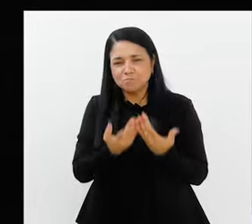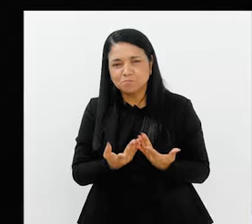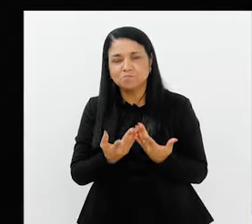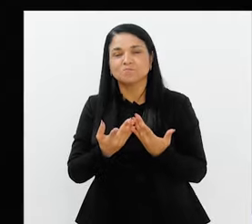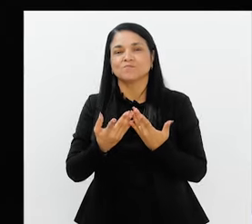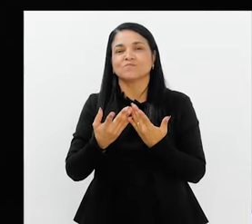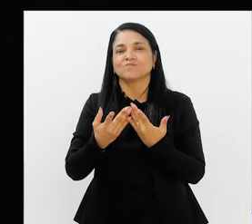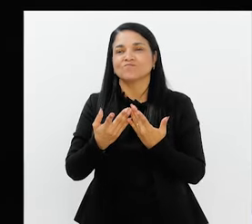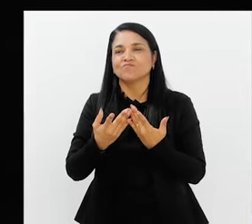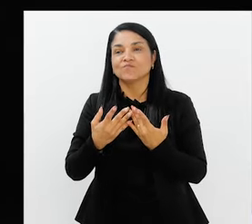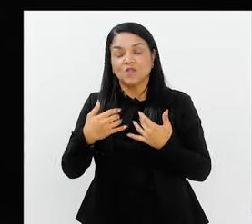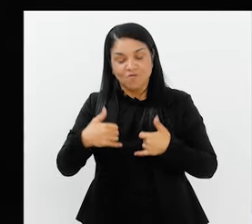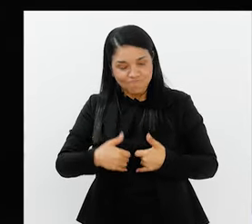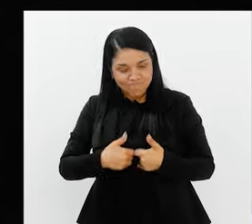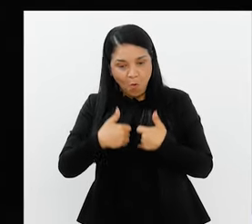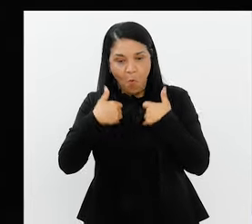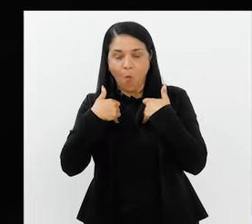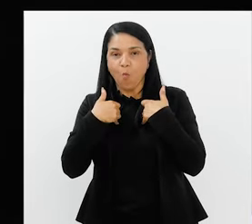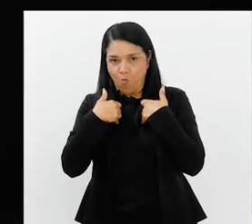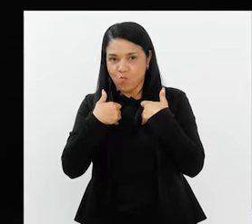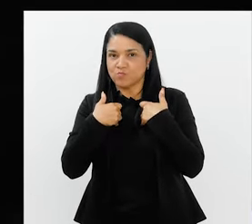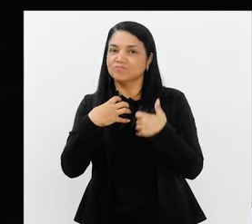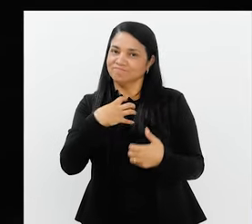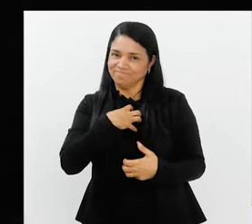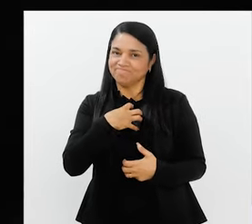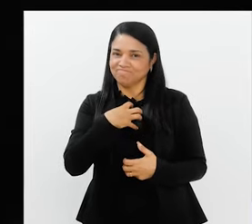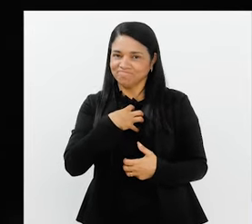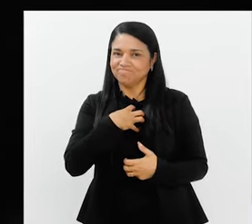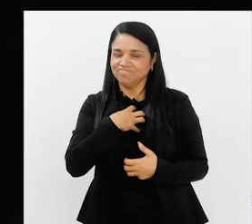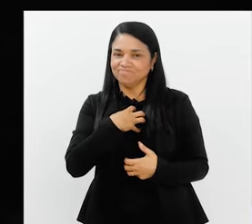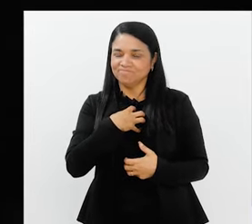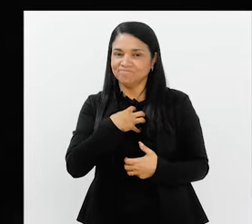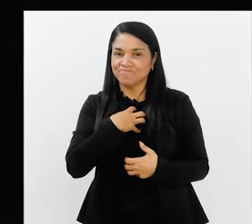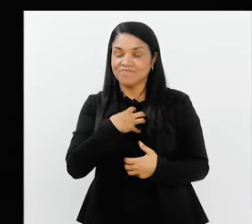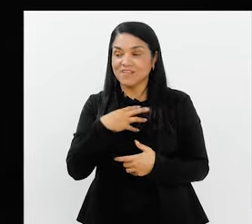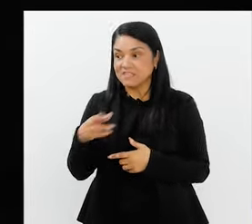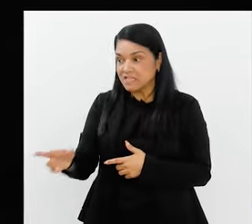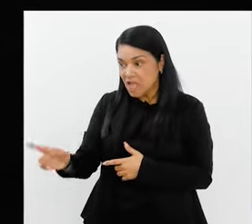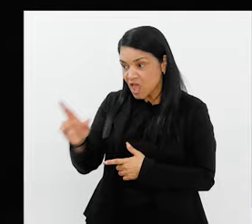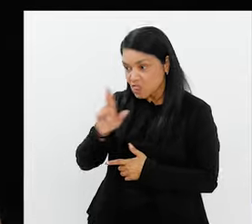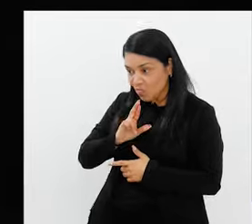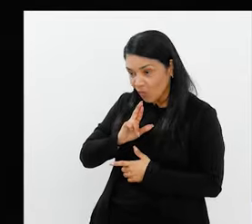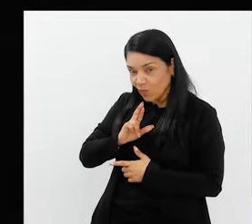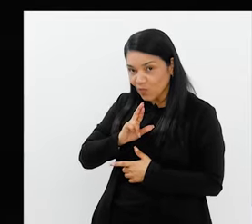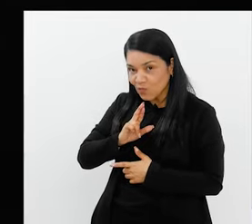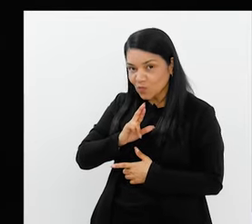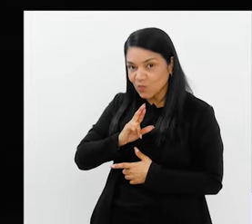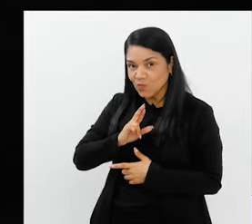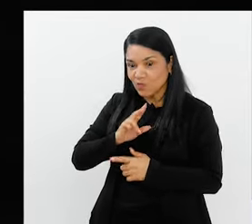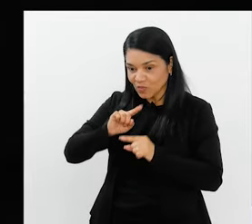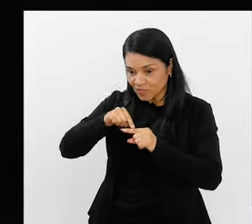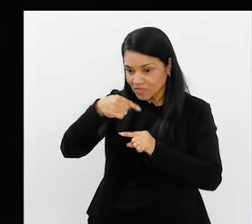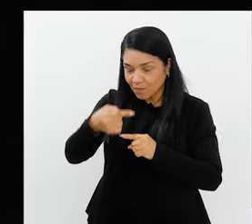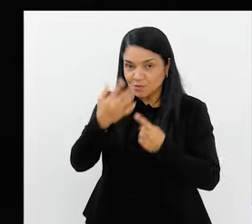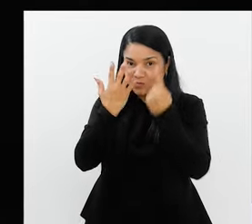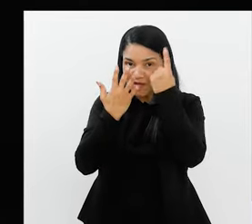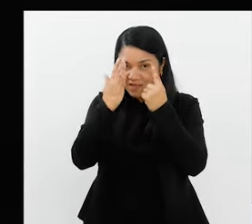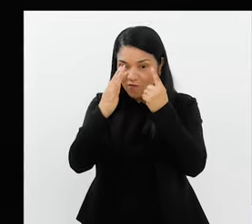trabalho, eu fico muito envaidecido e, obviamente, esse feedback é